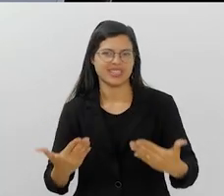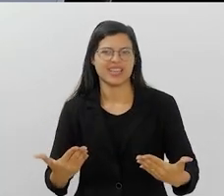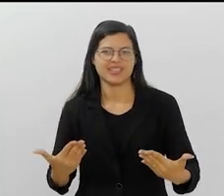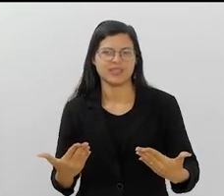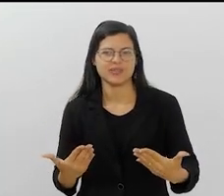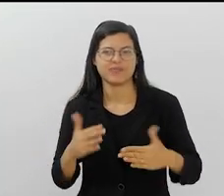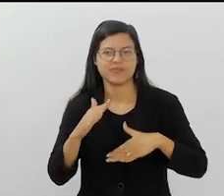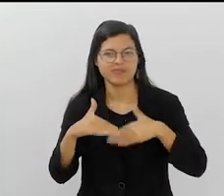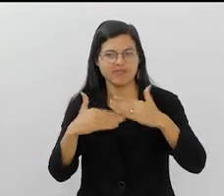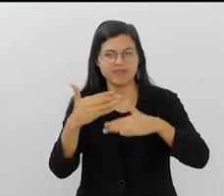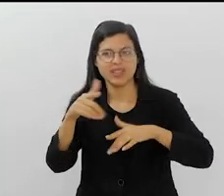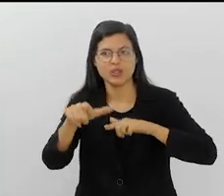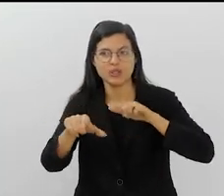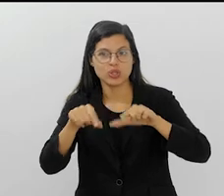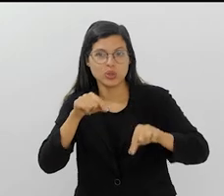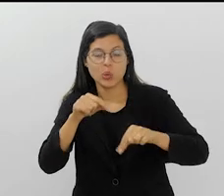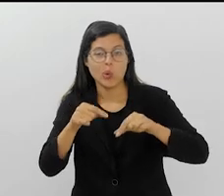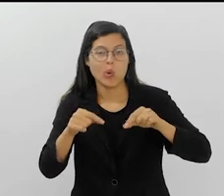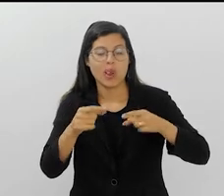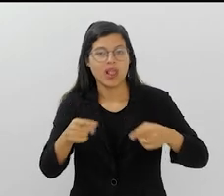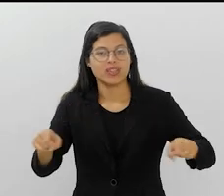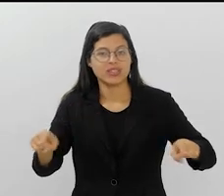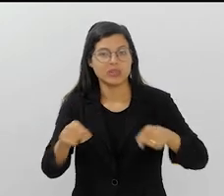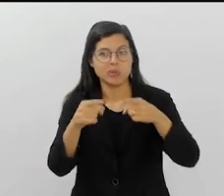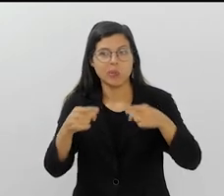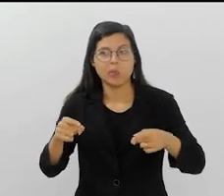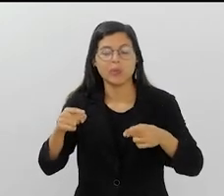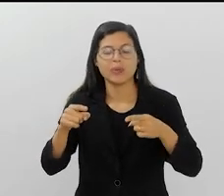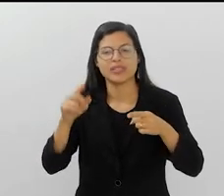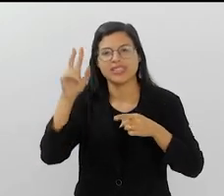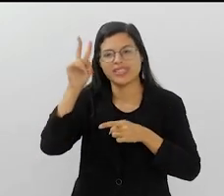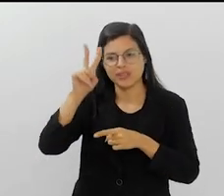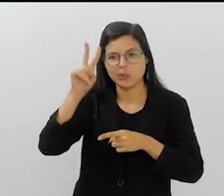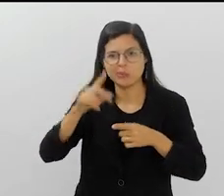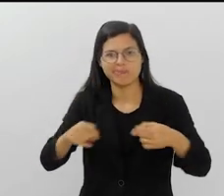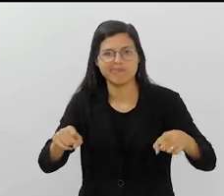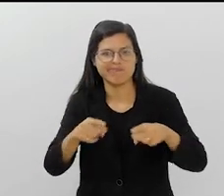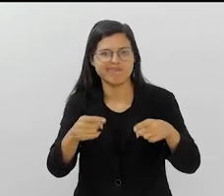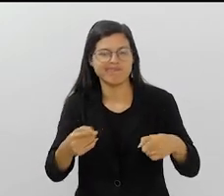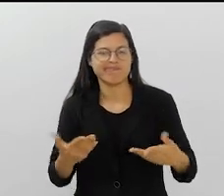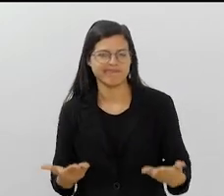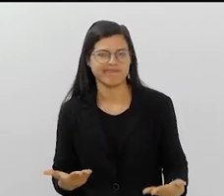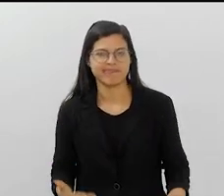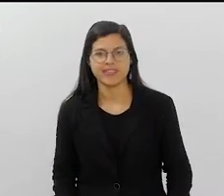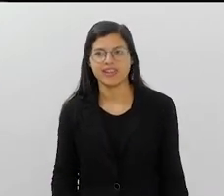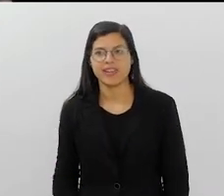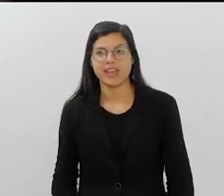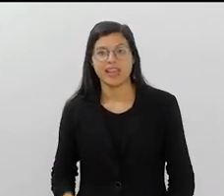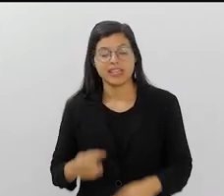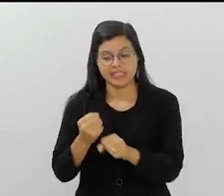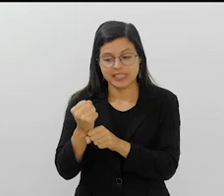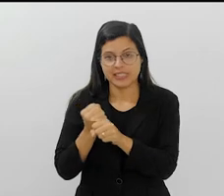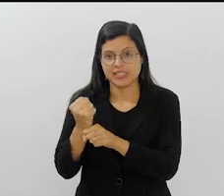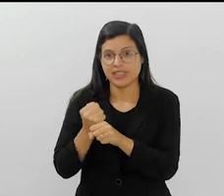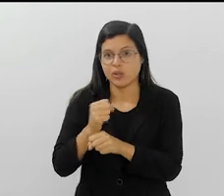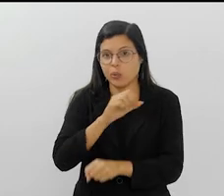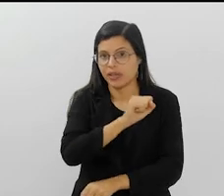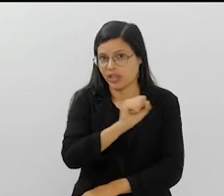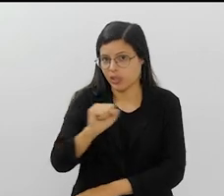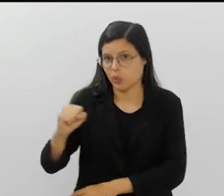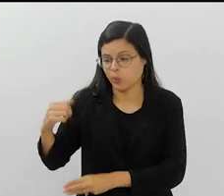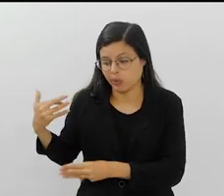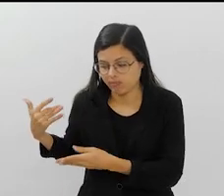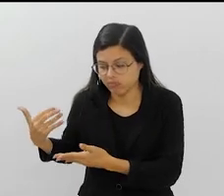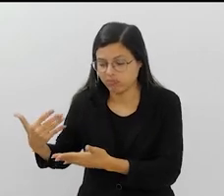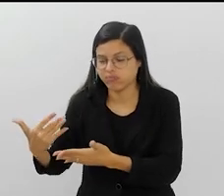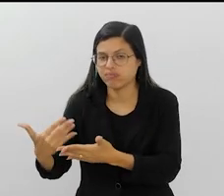Já tá no processo de escolha de samba com ele já meio adiantado, enredos definidos. Então, assim, eu passei esses anos todos, desde 88,